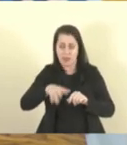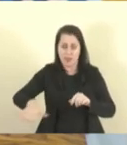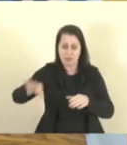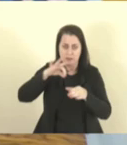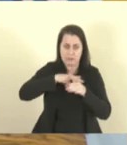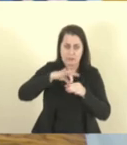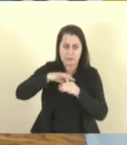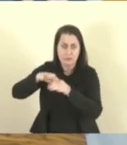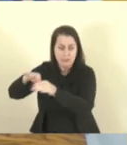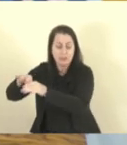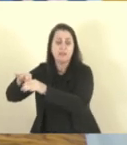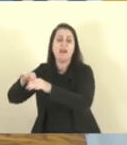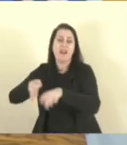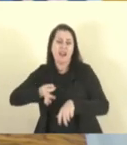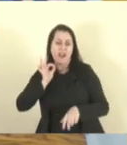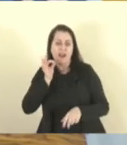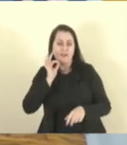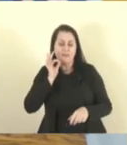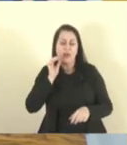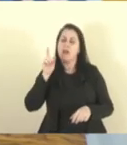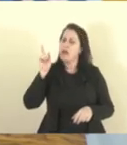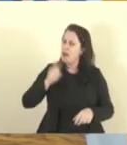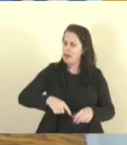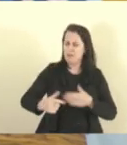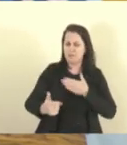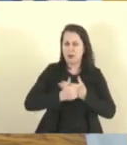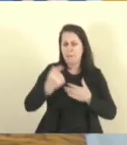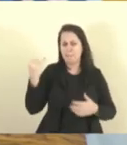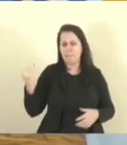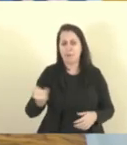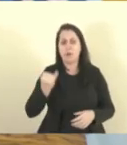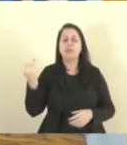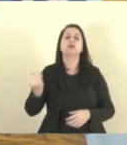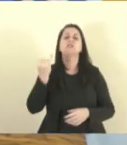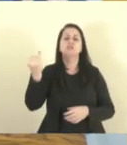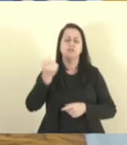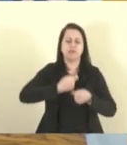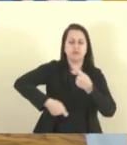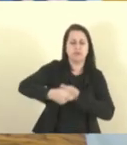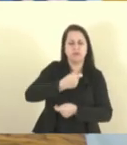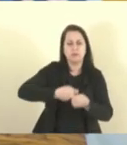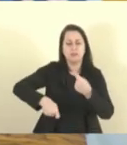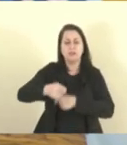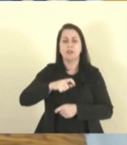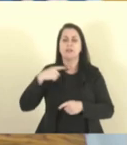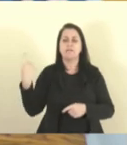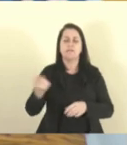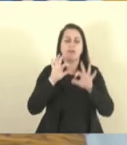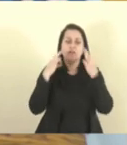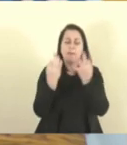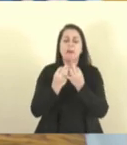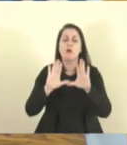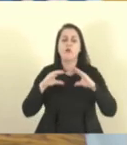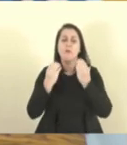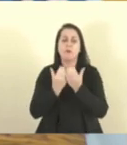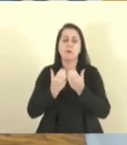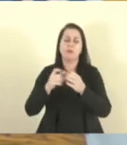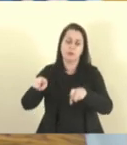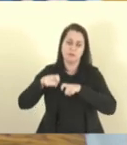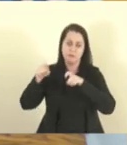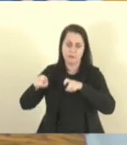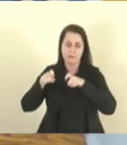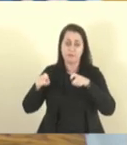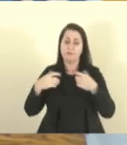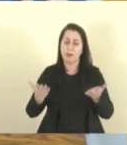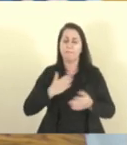cafeicultura um papel importante na sustentabilidade das nossas comunidades rurais. Então,